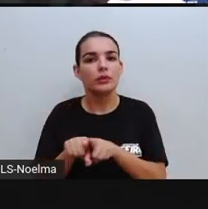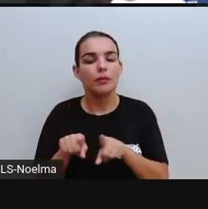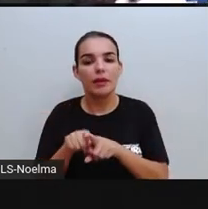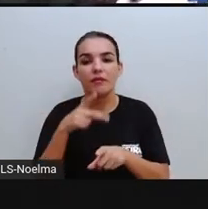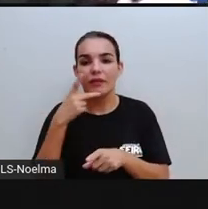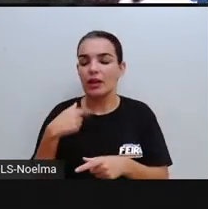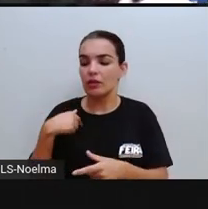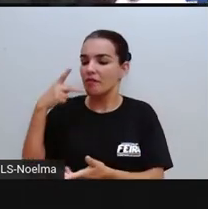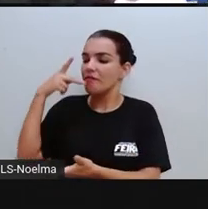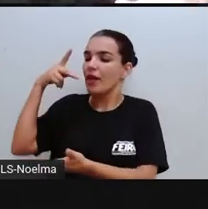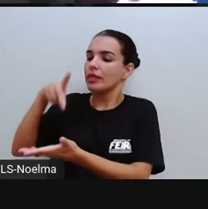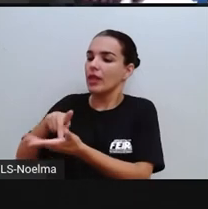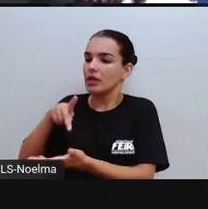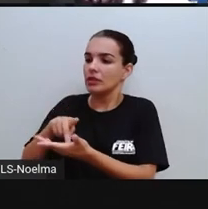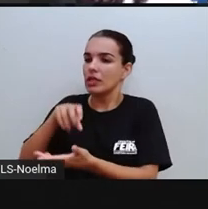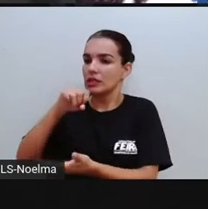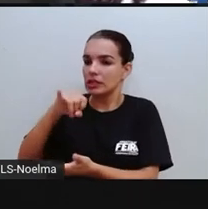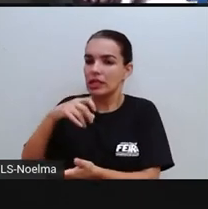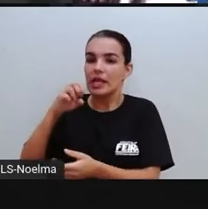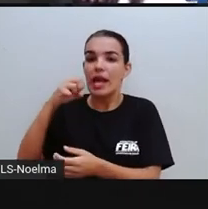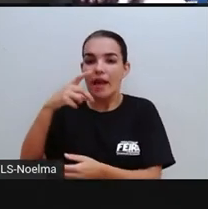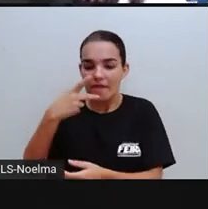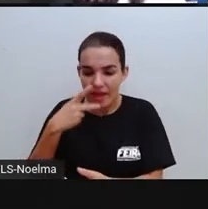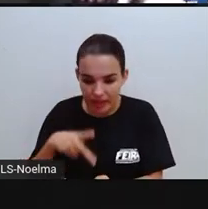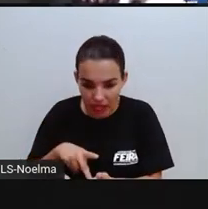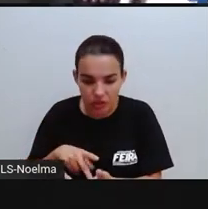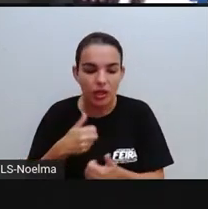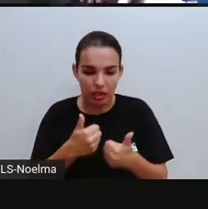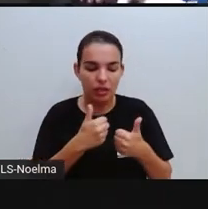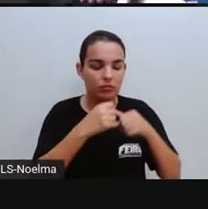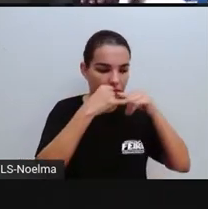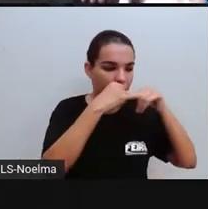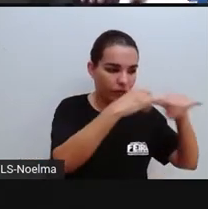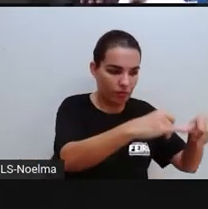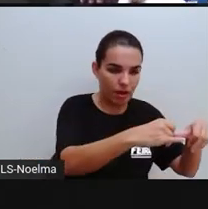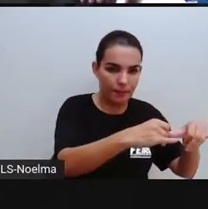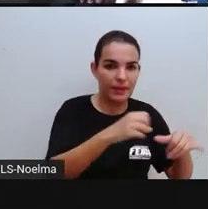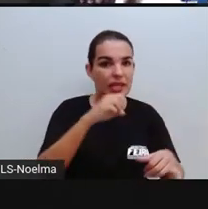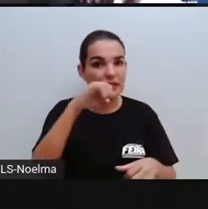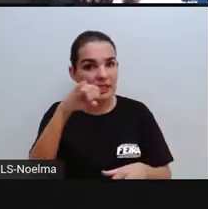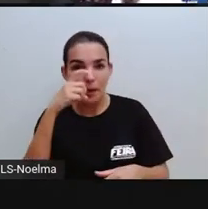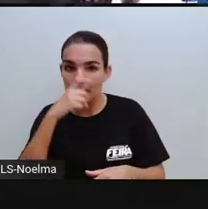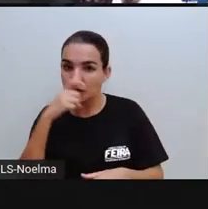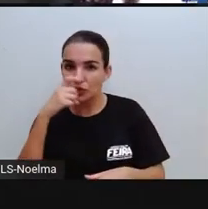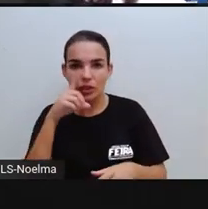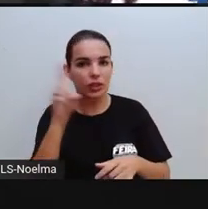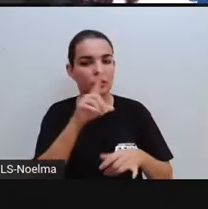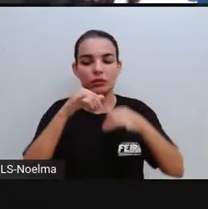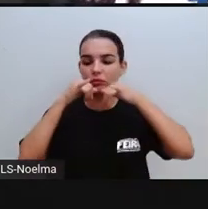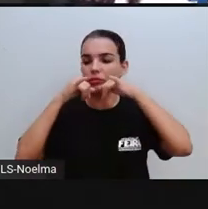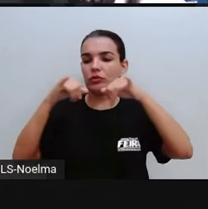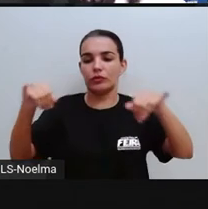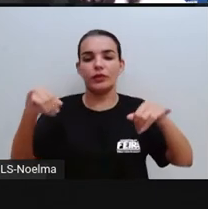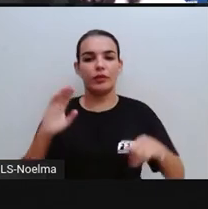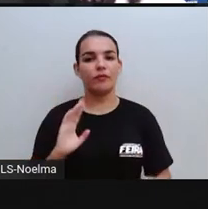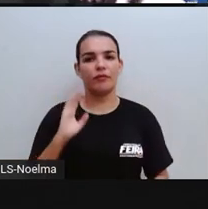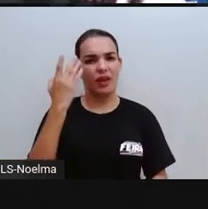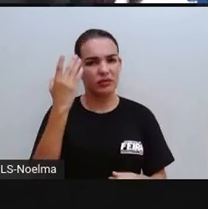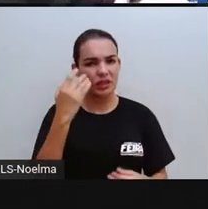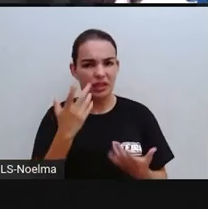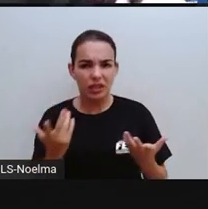verdade, eu só falo se for verdade, então eu quero saber realmente como foi que isso aqui de fato aconteceu, se é fake news, eu não vou